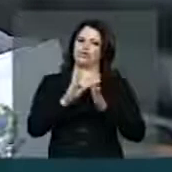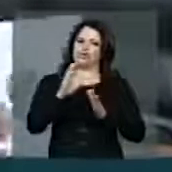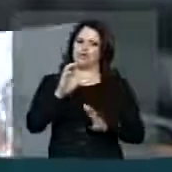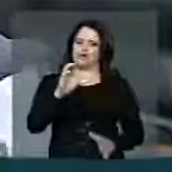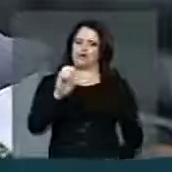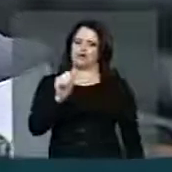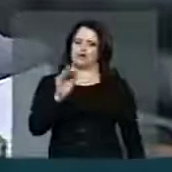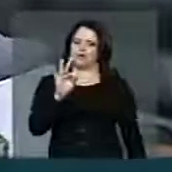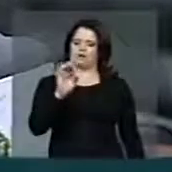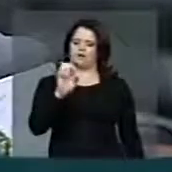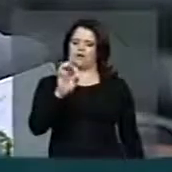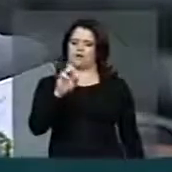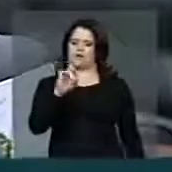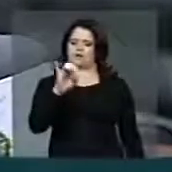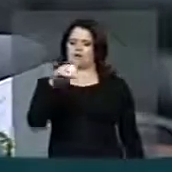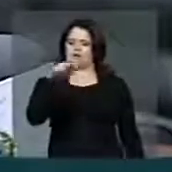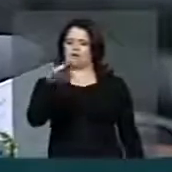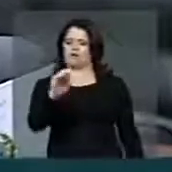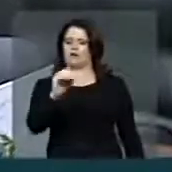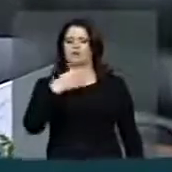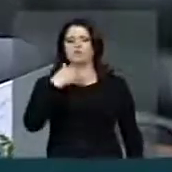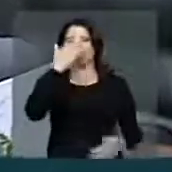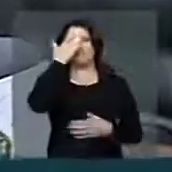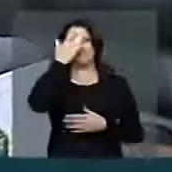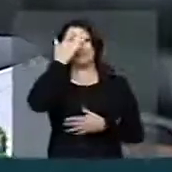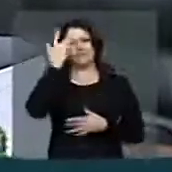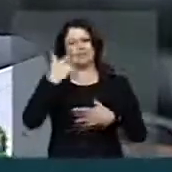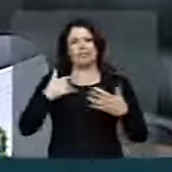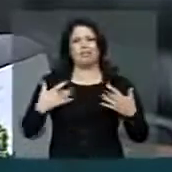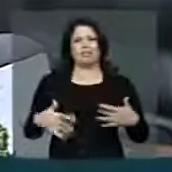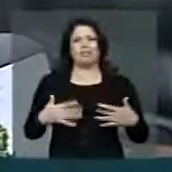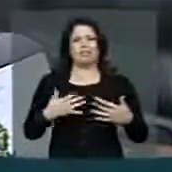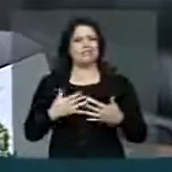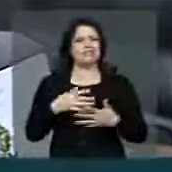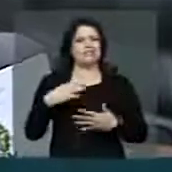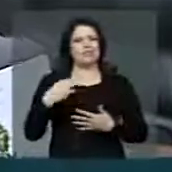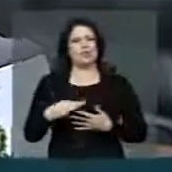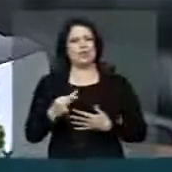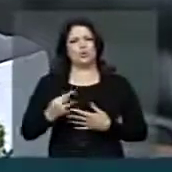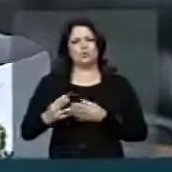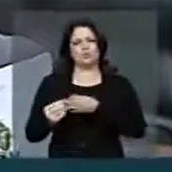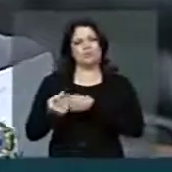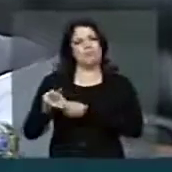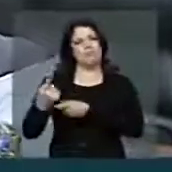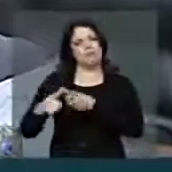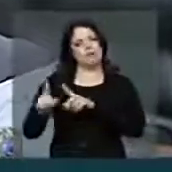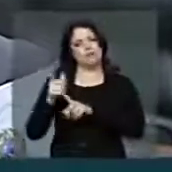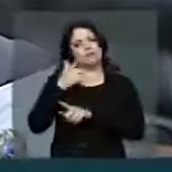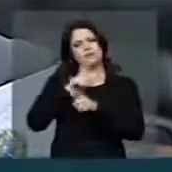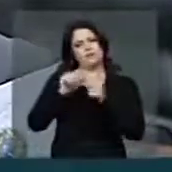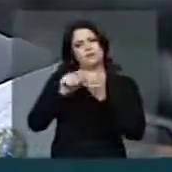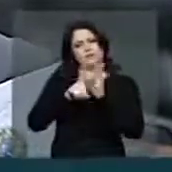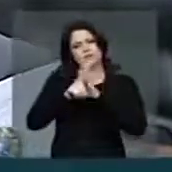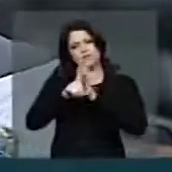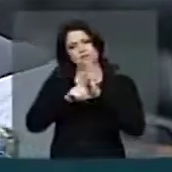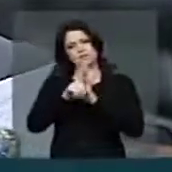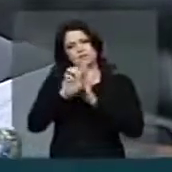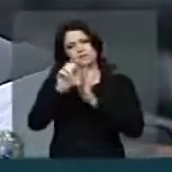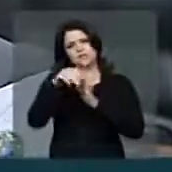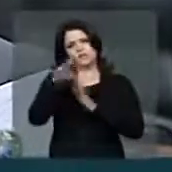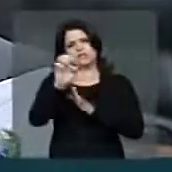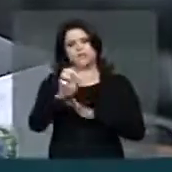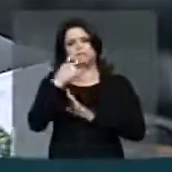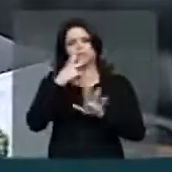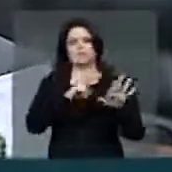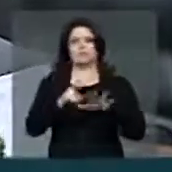tratamento, a esse exame, e sei como a pessoa sai do exame. E Vossa Excelência submeteu ao exame na semana